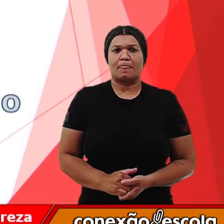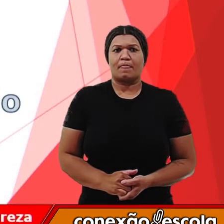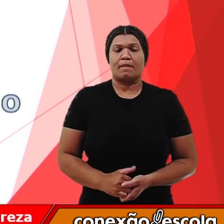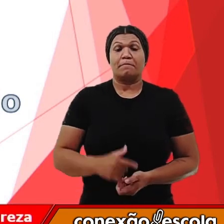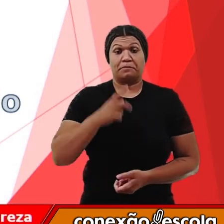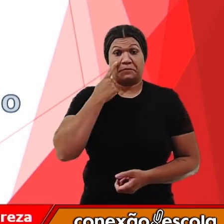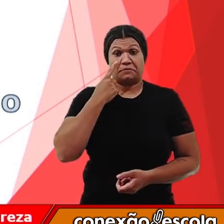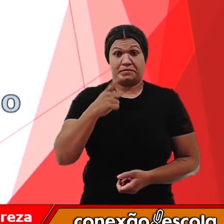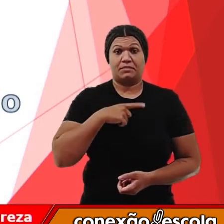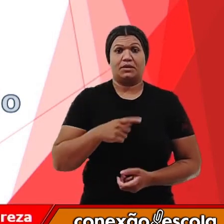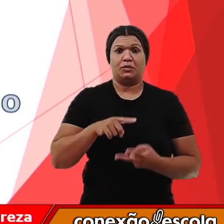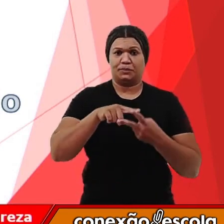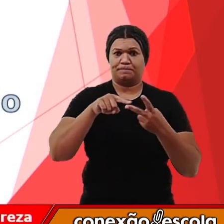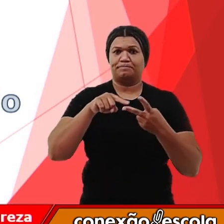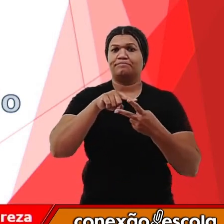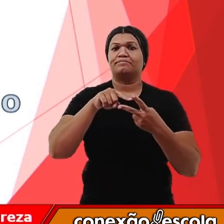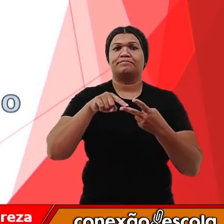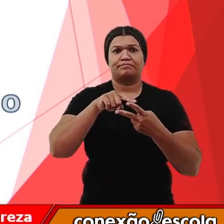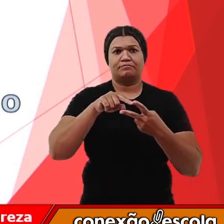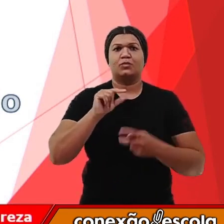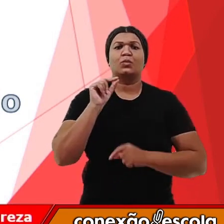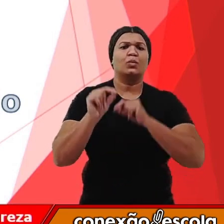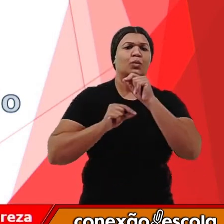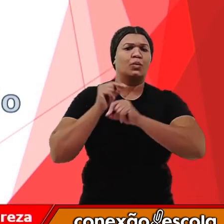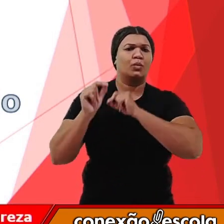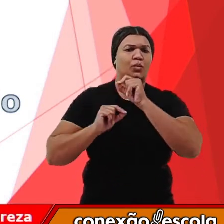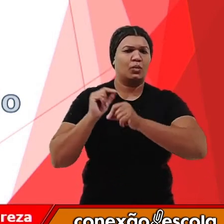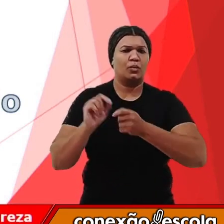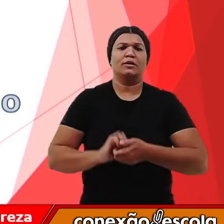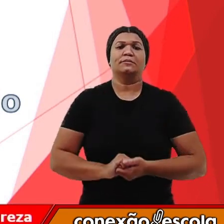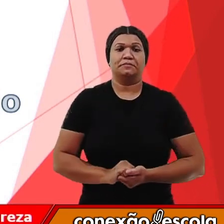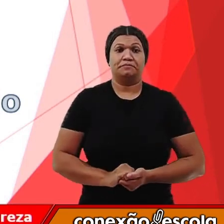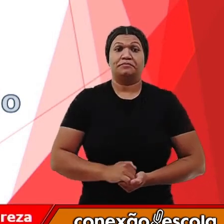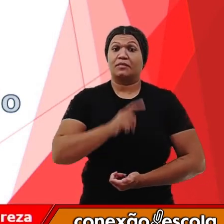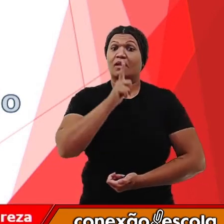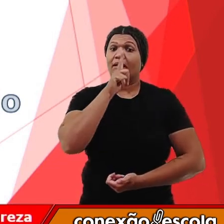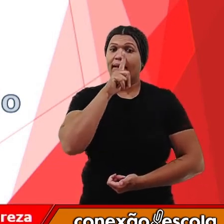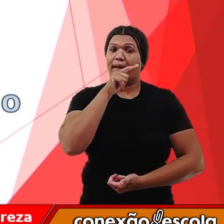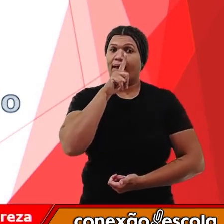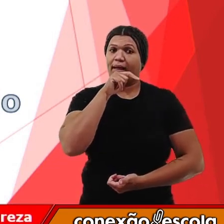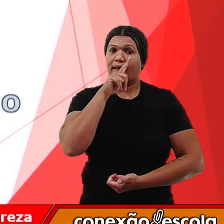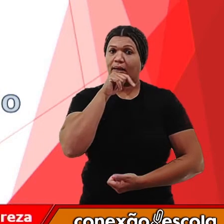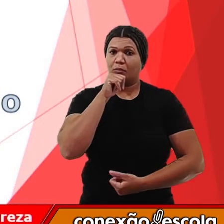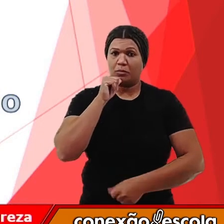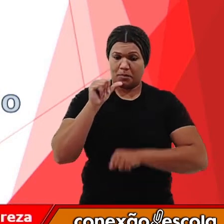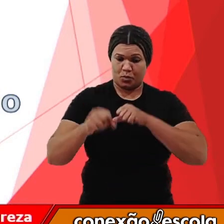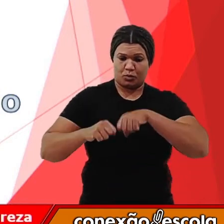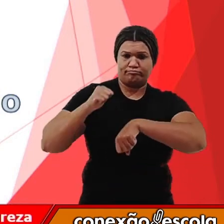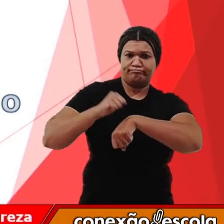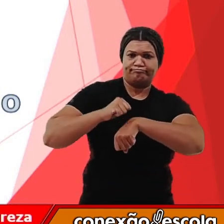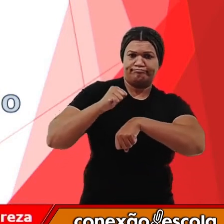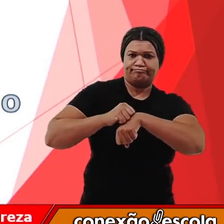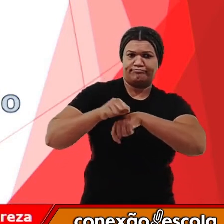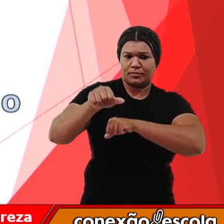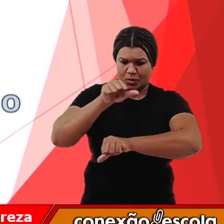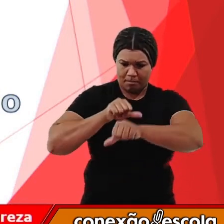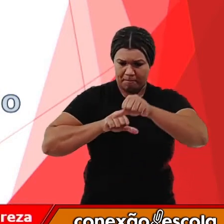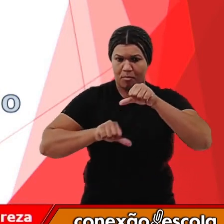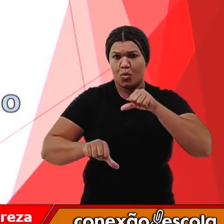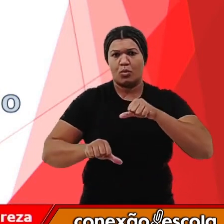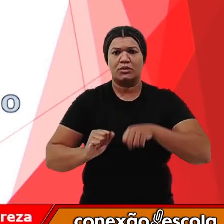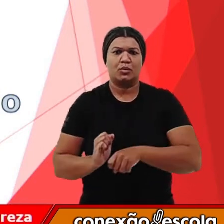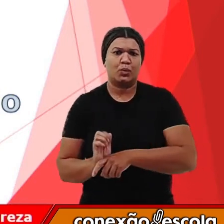Existem duas situações também nas quais a água sai do estado sólido e vai rapidão para o estado